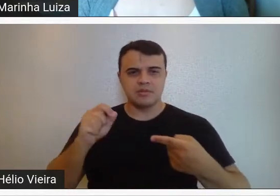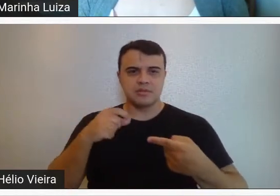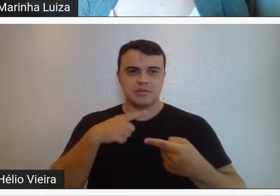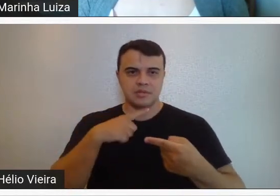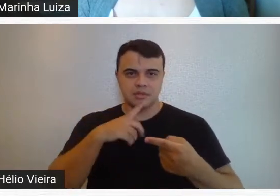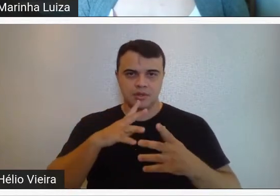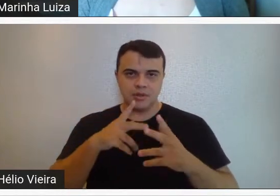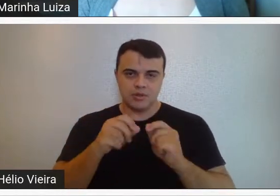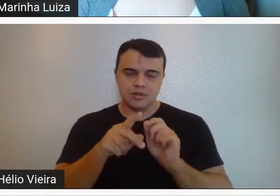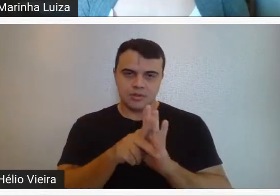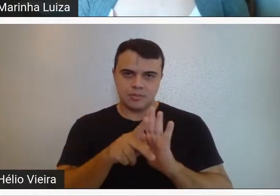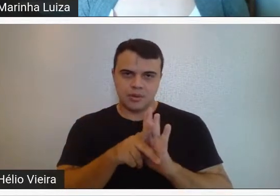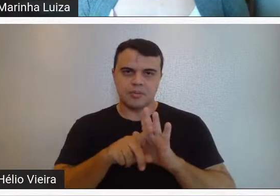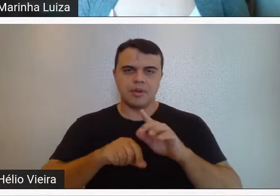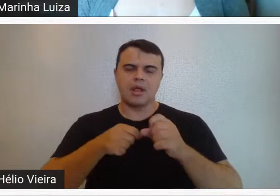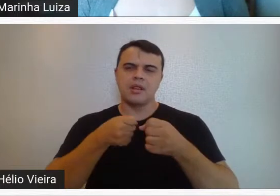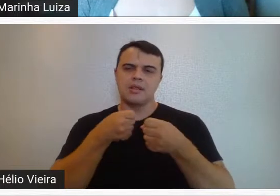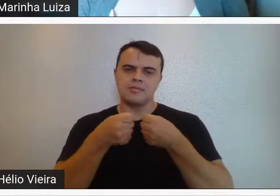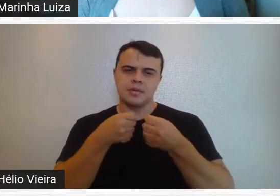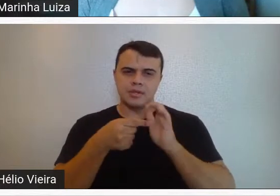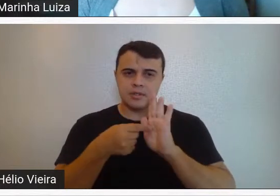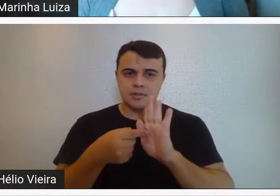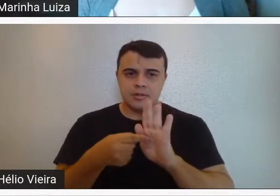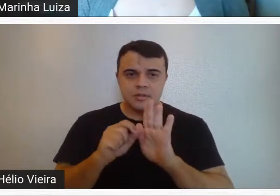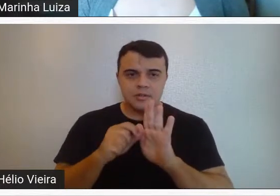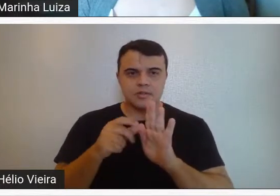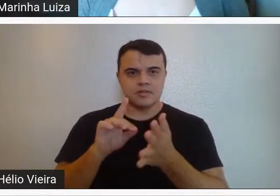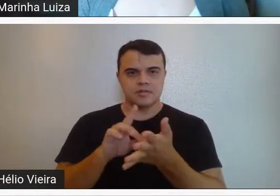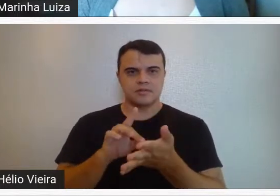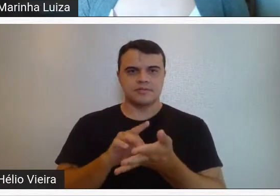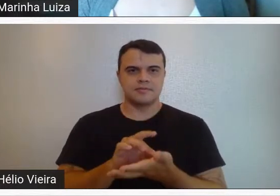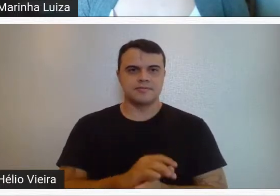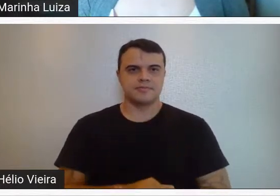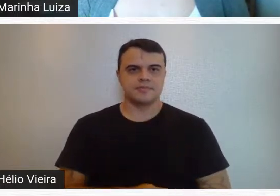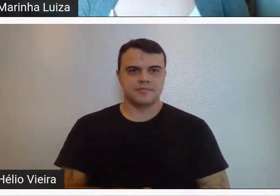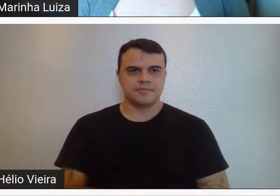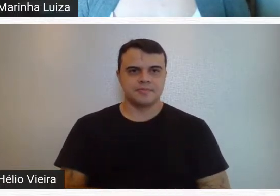das próprias matérias, das próprias publicações da imprensa.